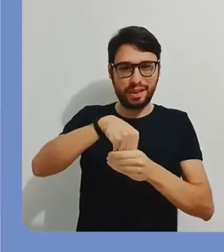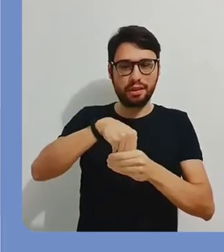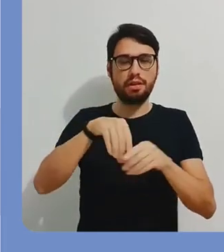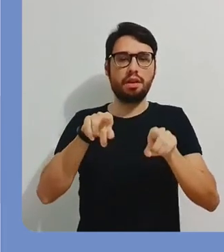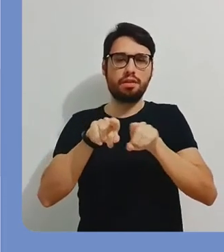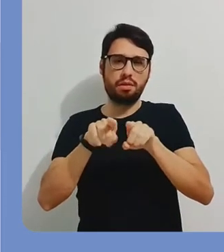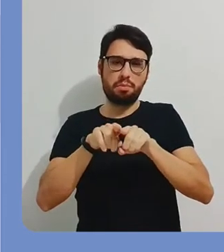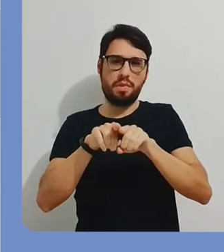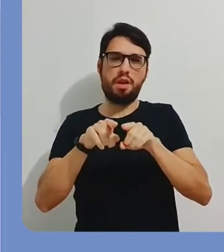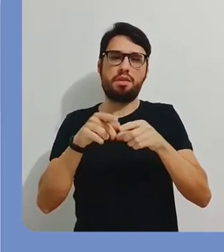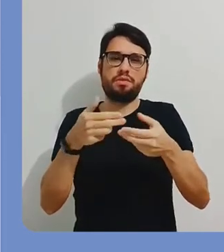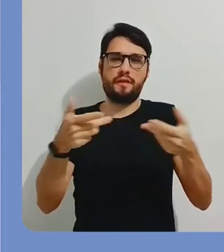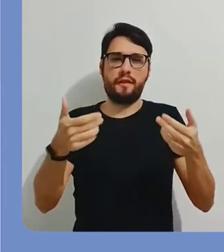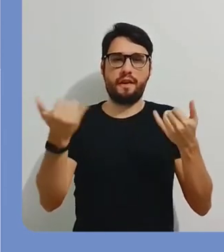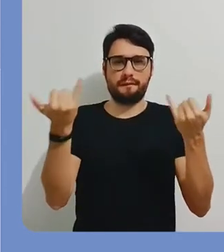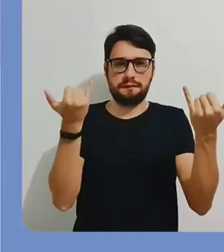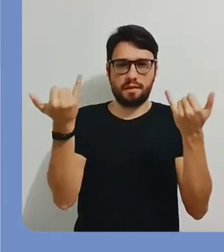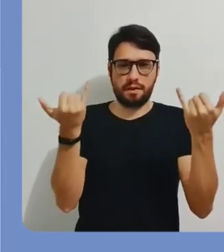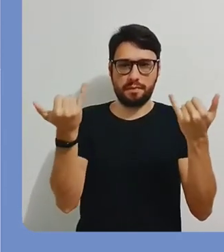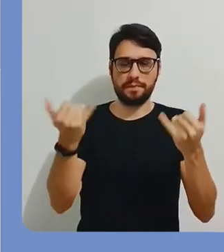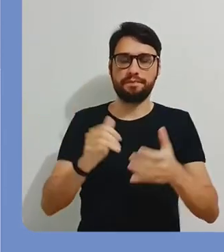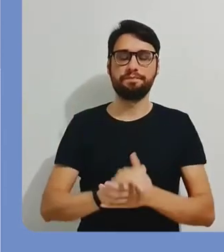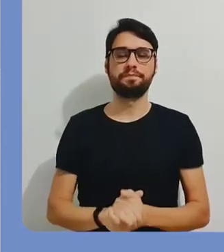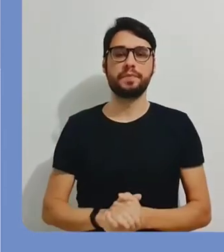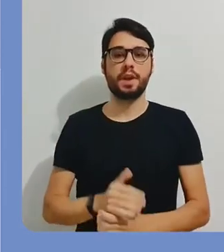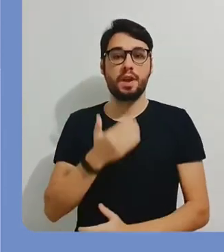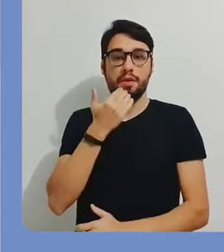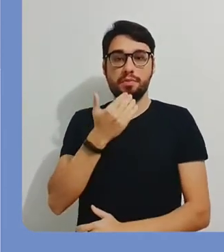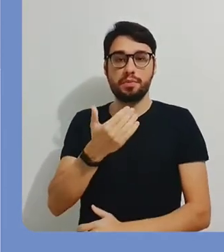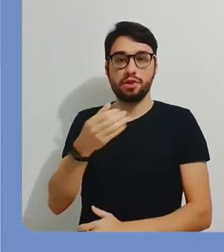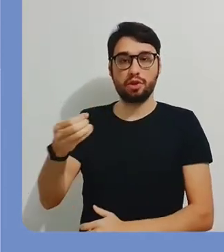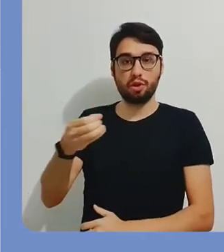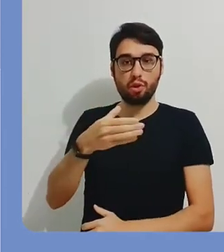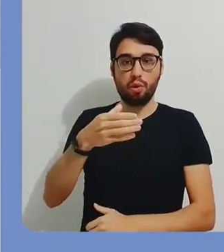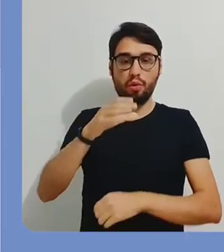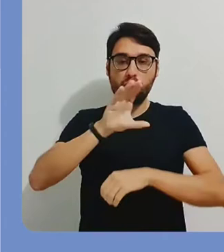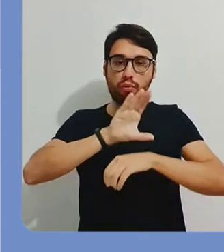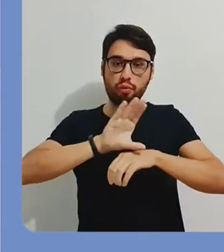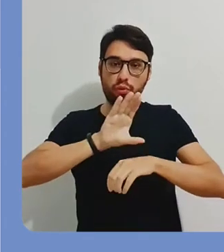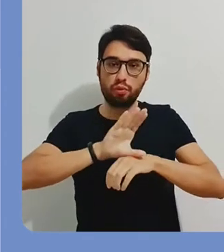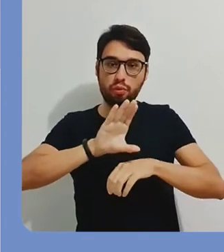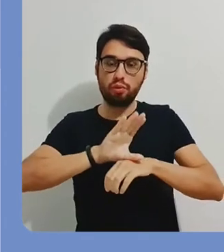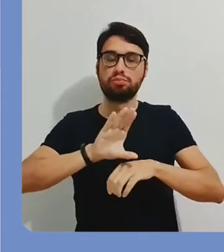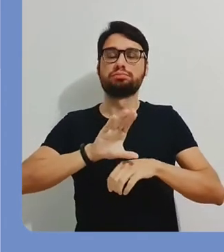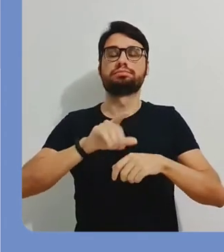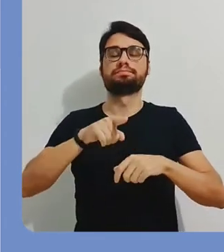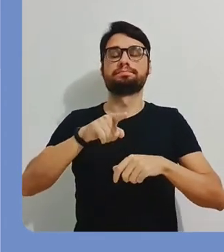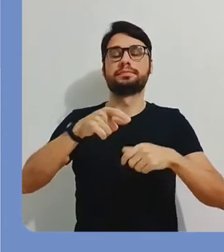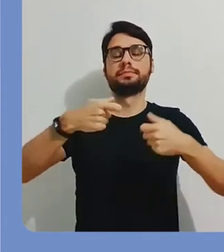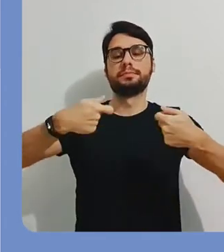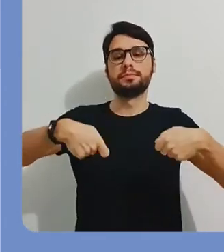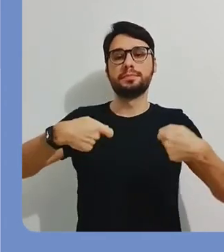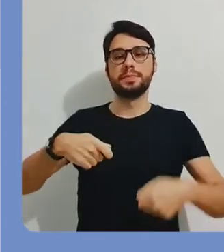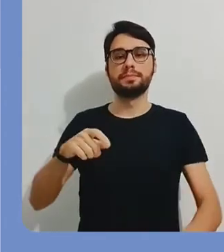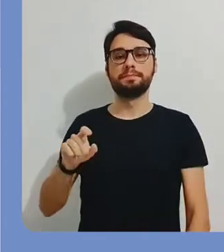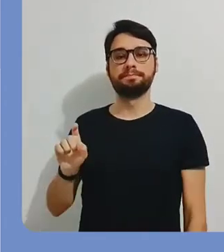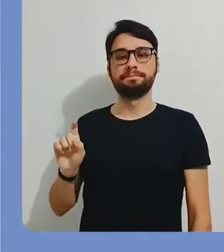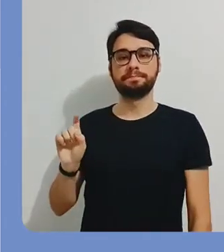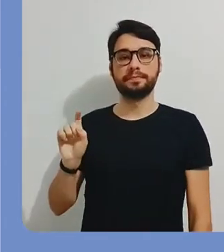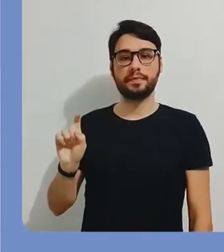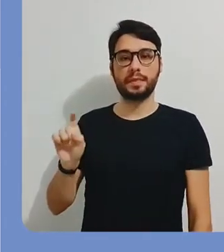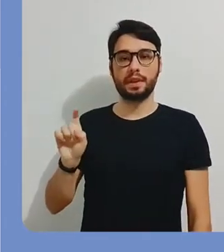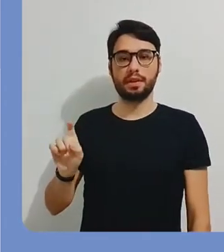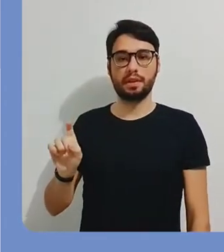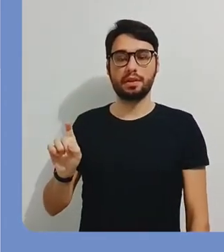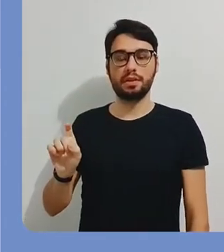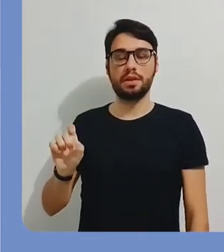você está inscrito dentro desta plataforma, além de demais informações. Para solicitar um novo curso, ou seja, um novo